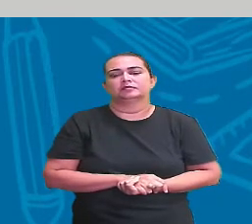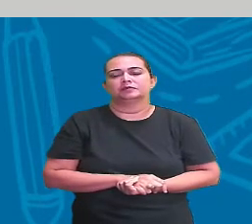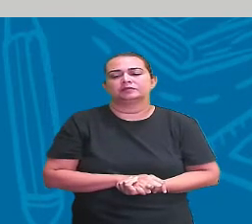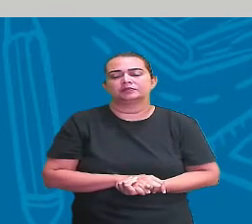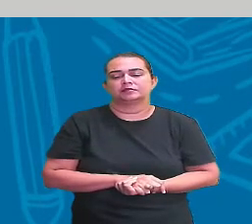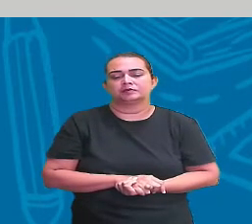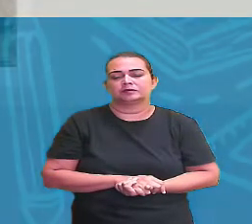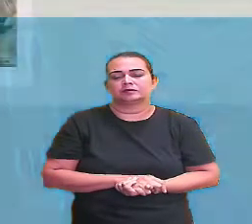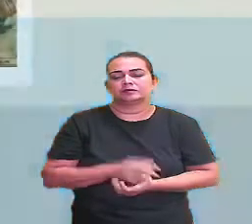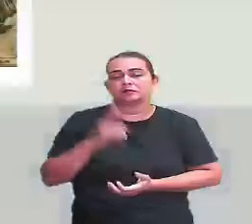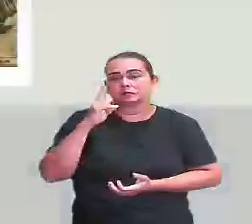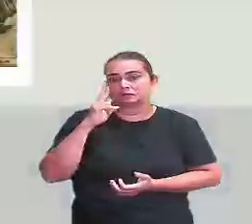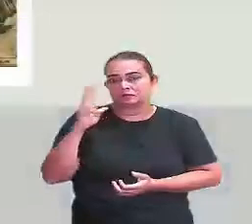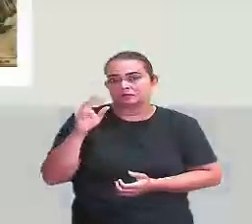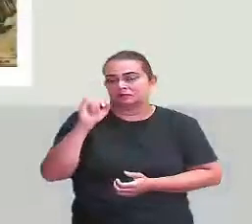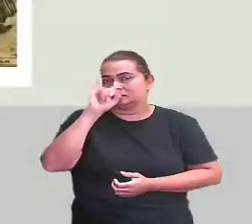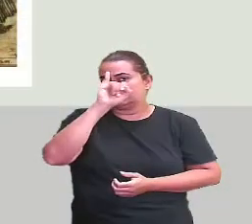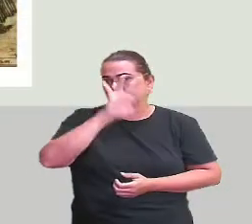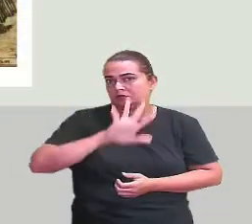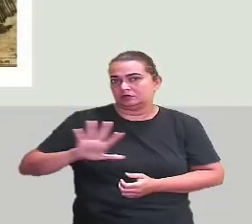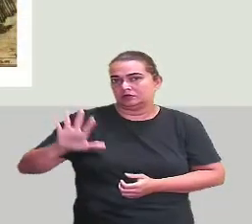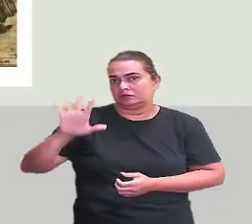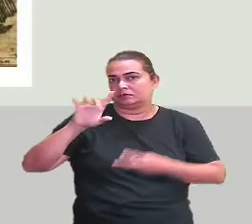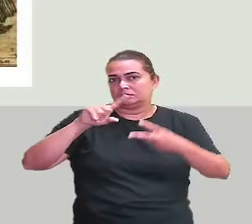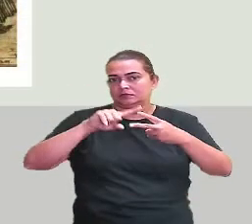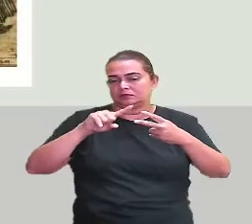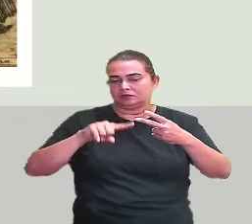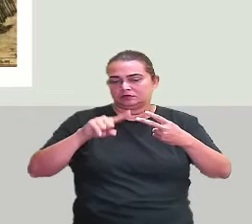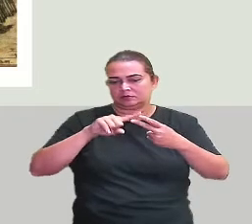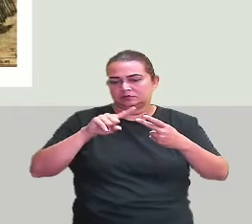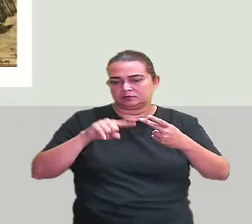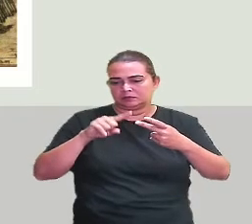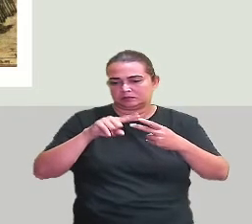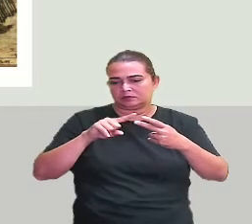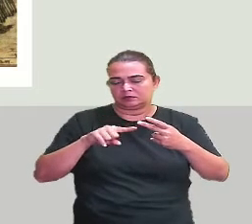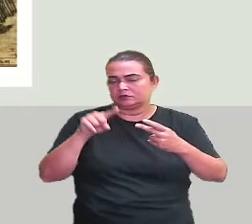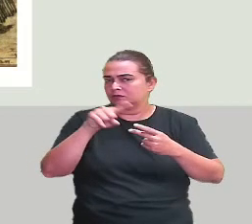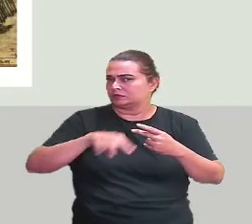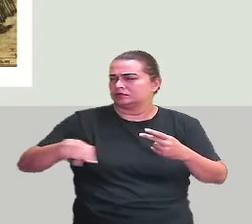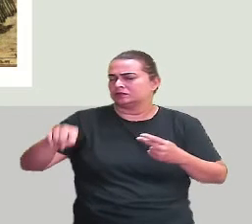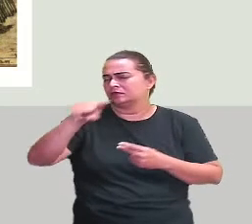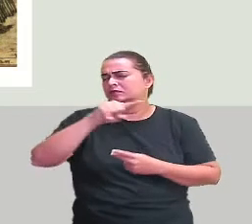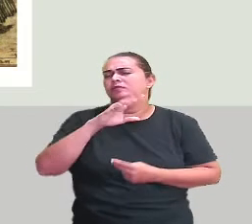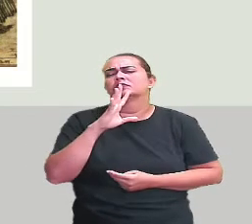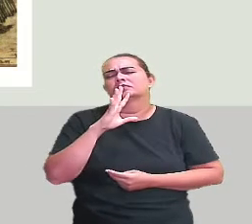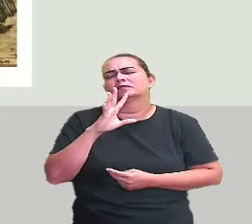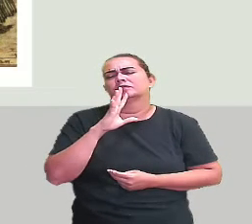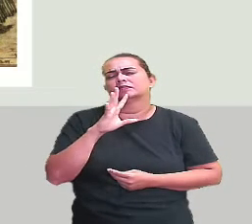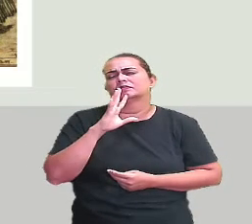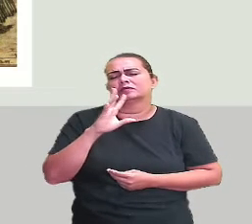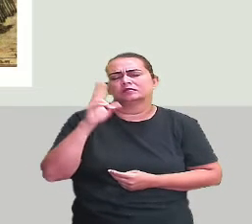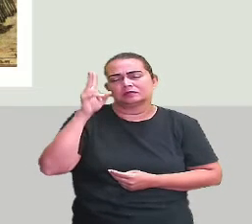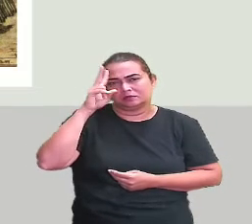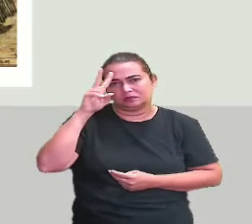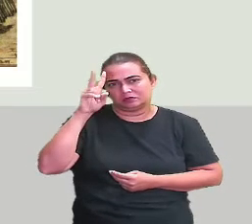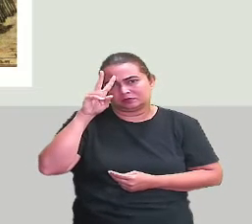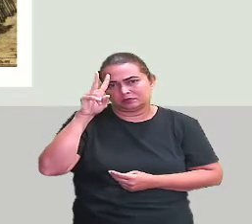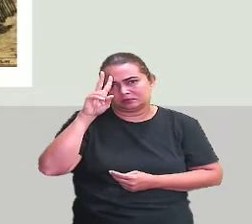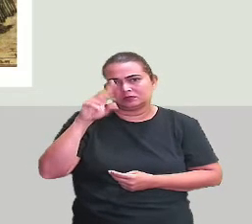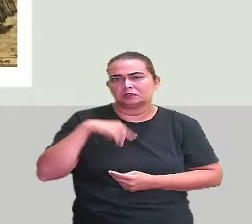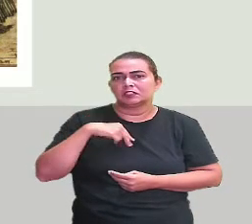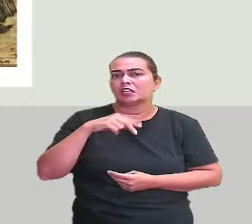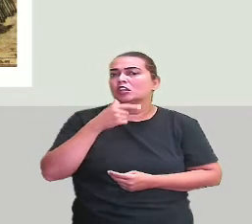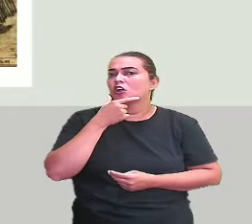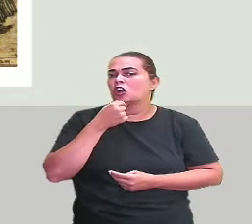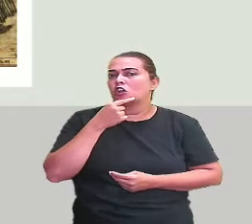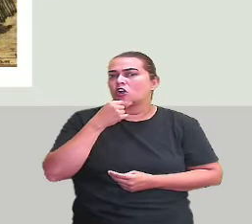Olhem esses dois desenhos aí. É um desenho infantil que todo mundo aqui já ouviu falar nessas histórias. Que é o de João e